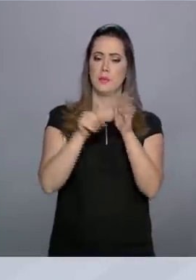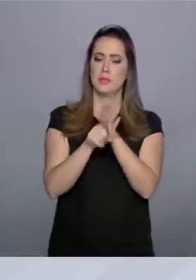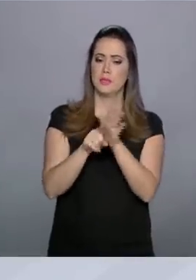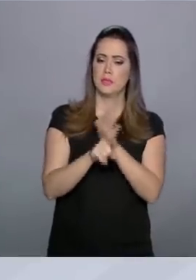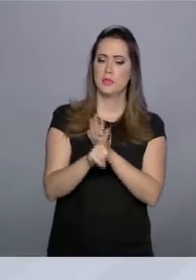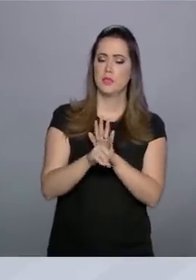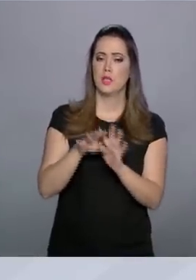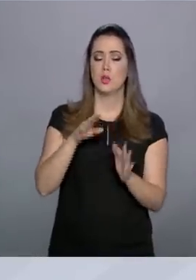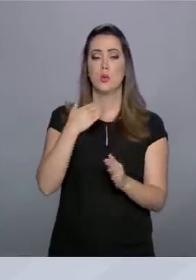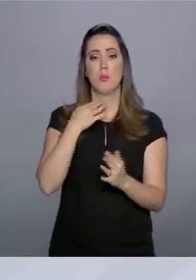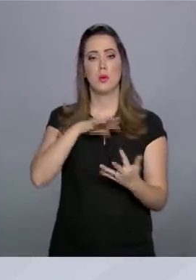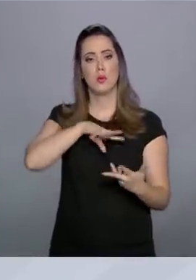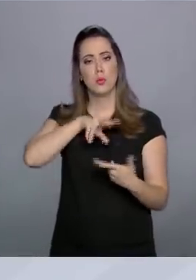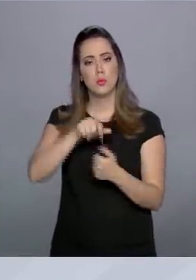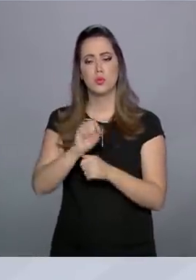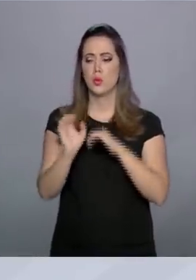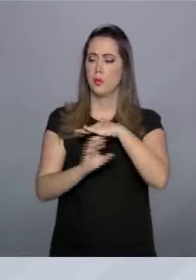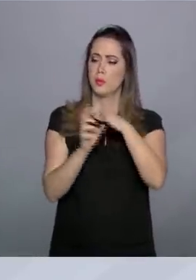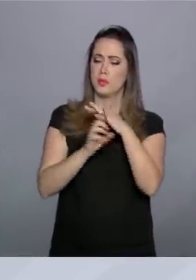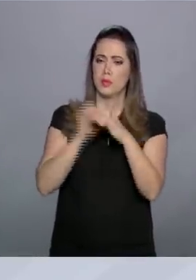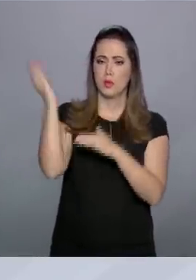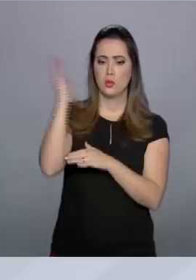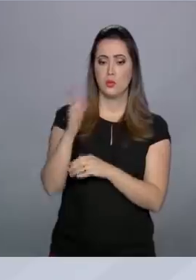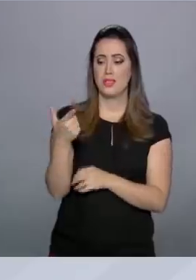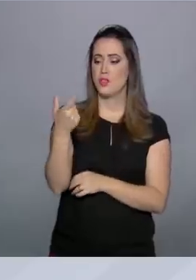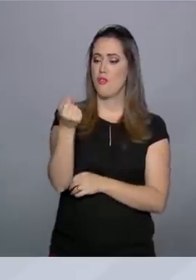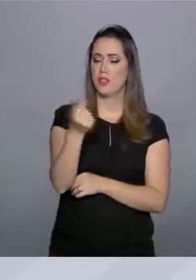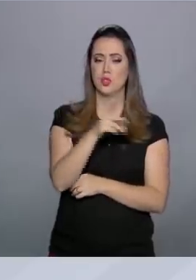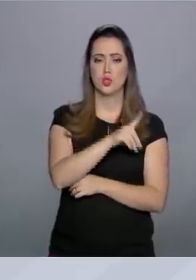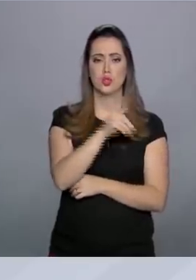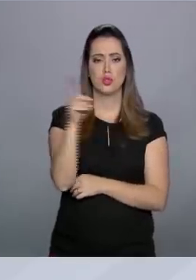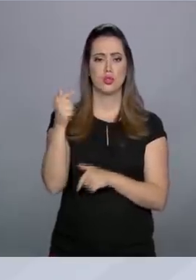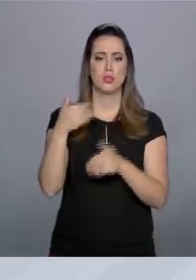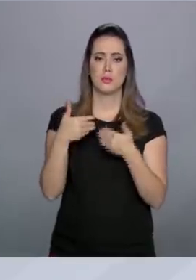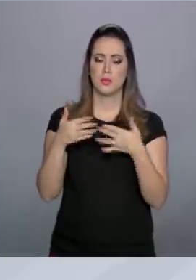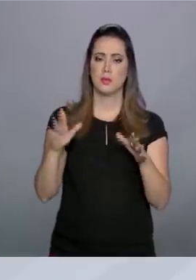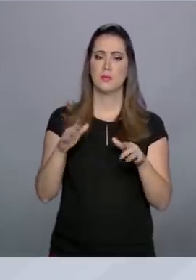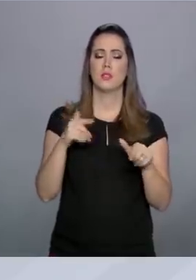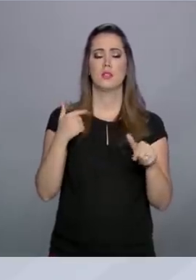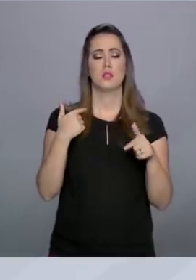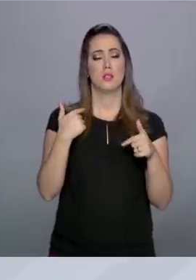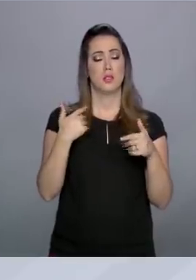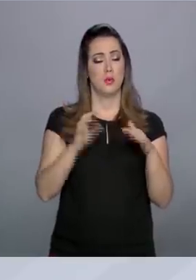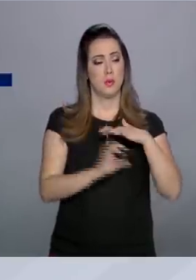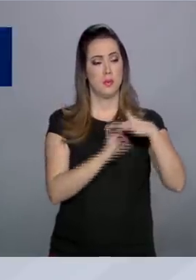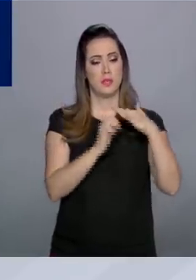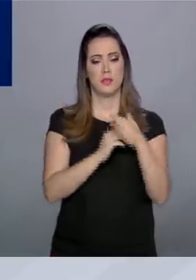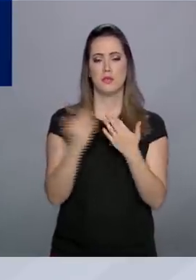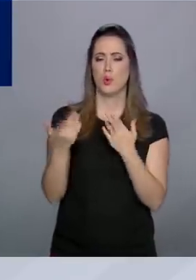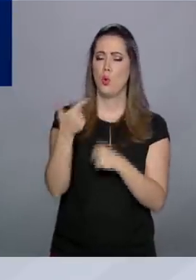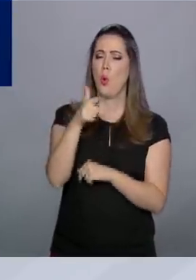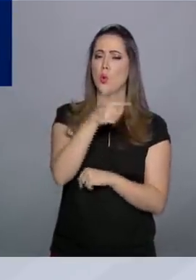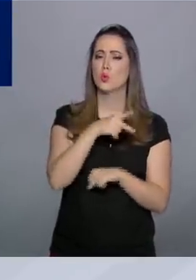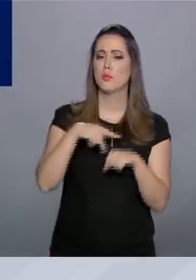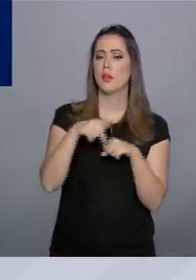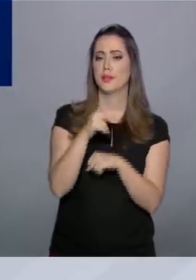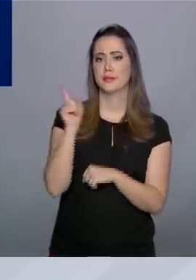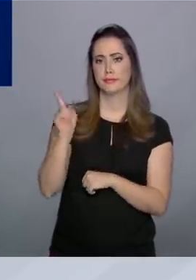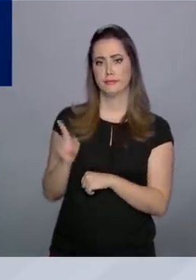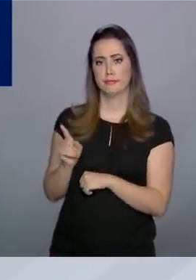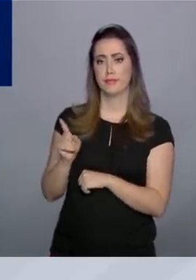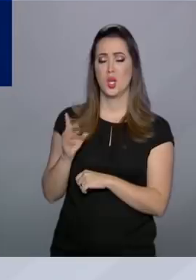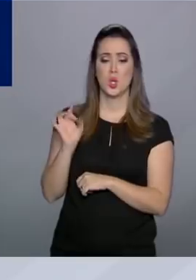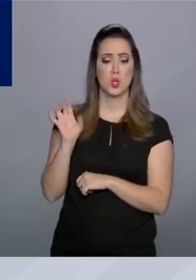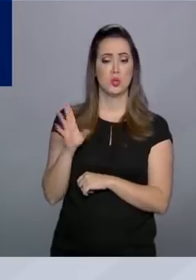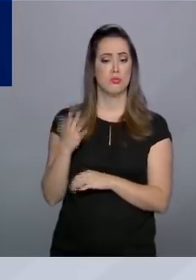Mundial, o empresário brasileiro gasta, em média, 20 dias para abrir uma empresa. Enquanto em países como a Nova Zelândia, esse tempo